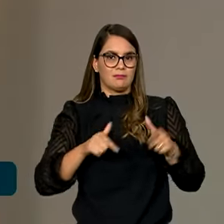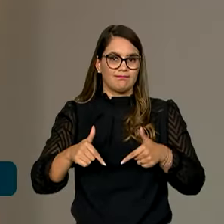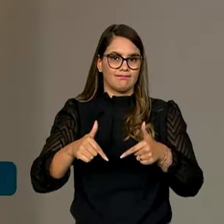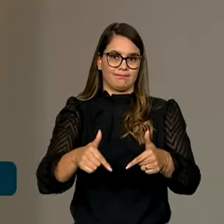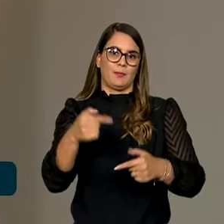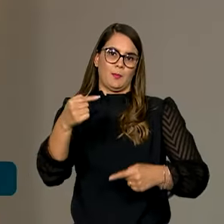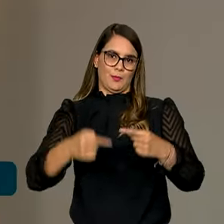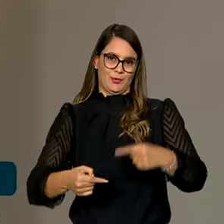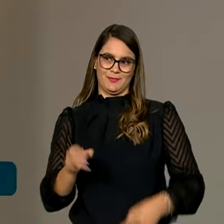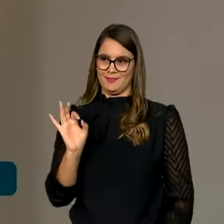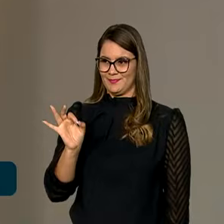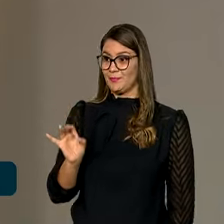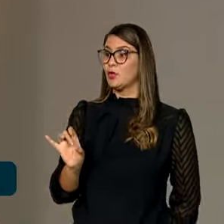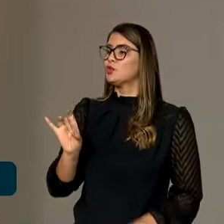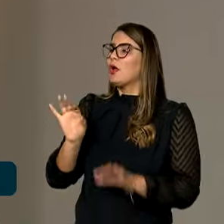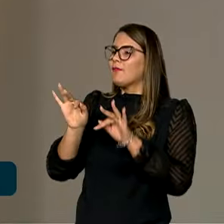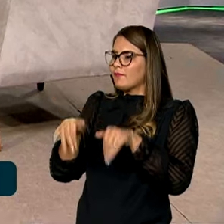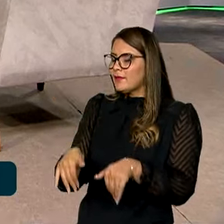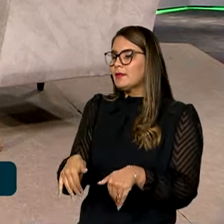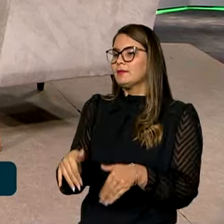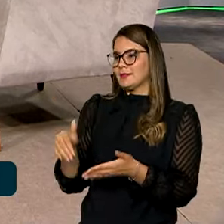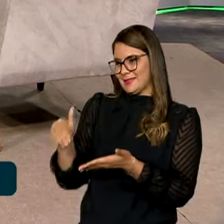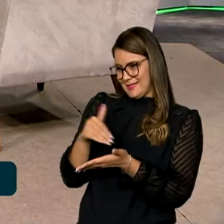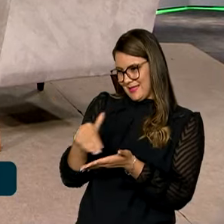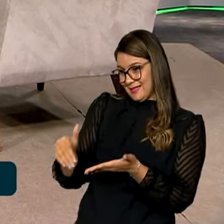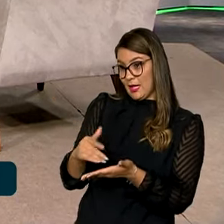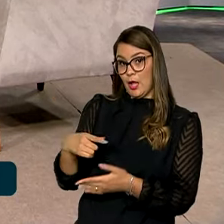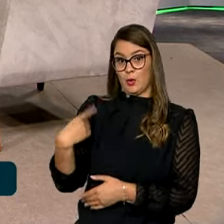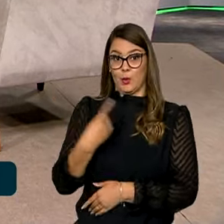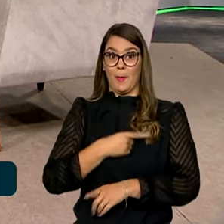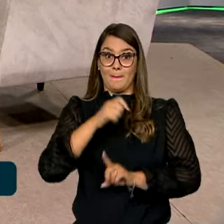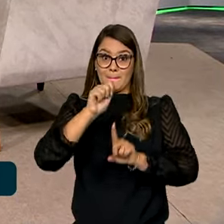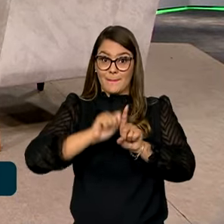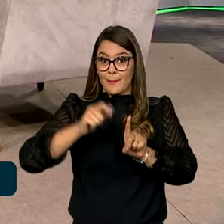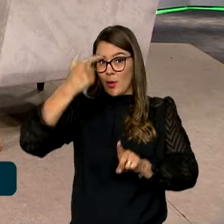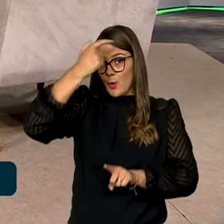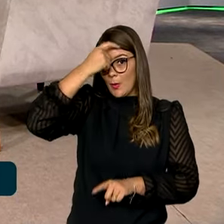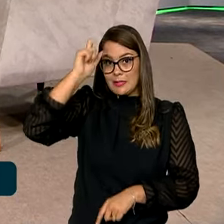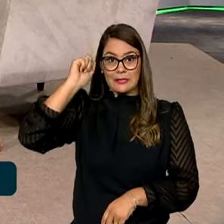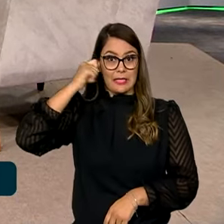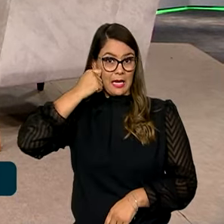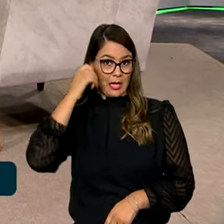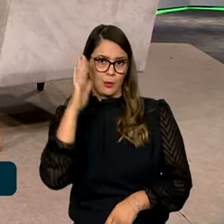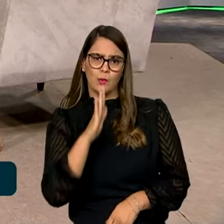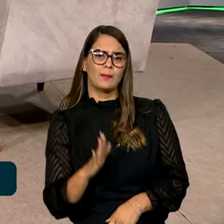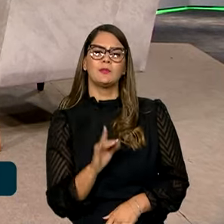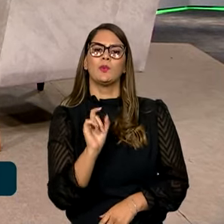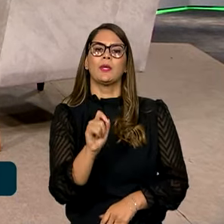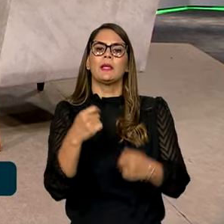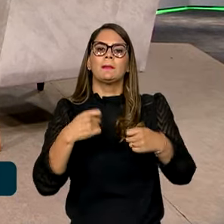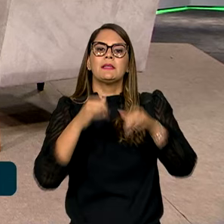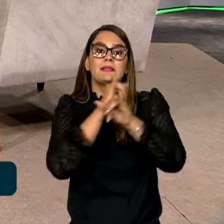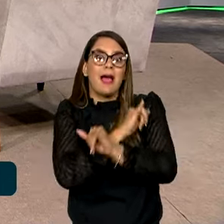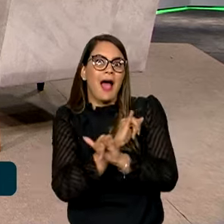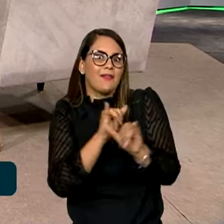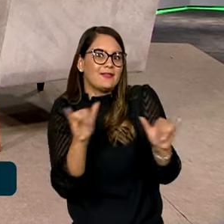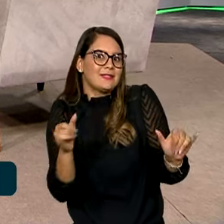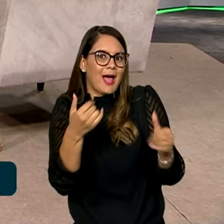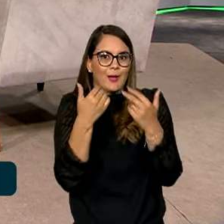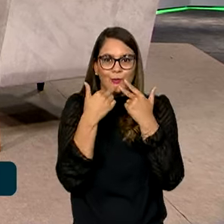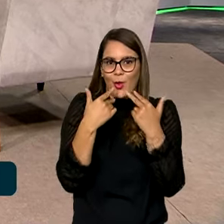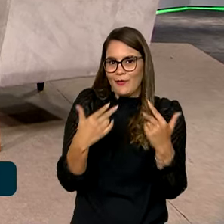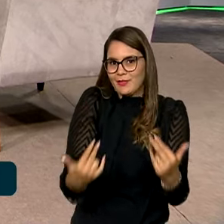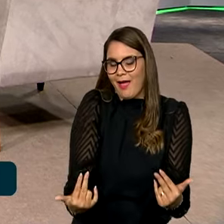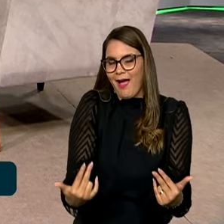política. Tá certo. Para a gente encerrar, secretário, nós estamos no mês da consciência negra no Brasil. O que deve ser anunciado como novas